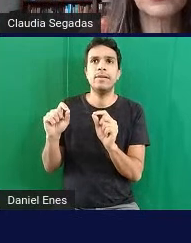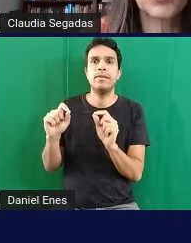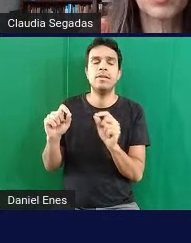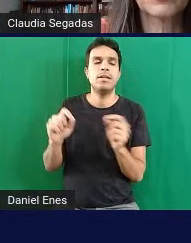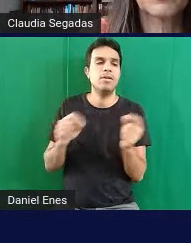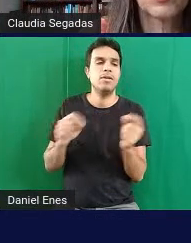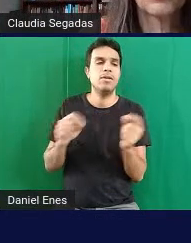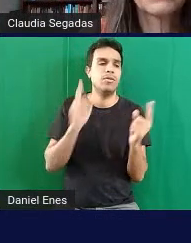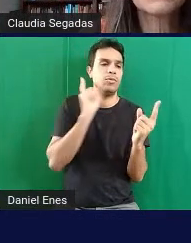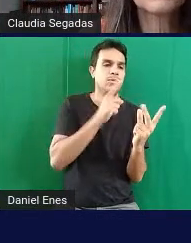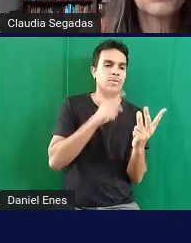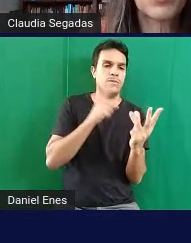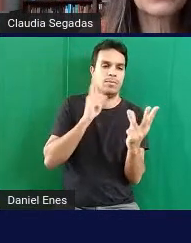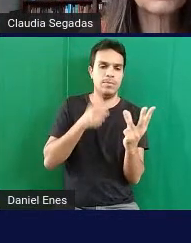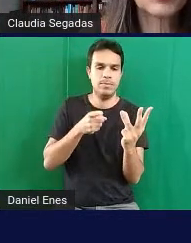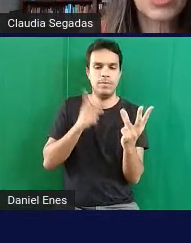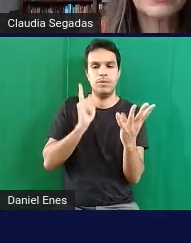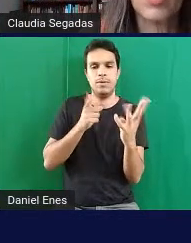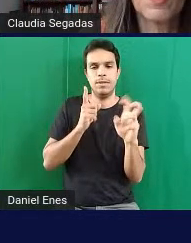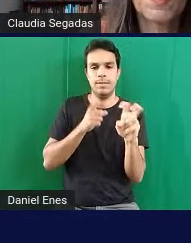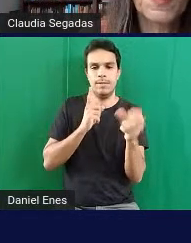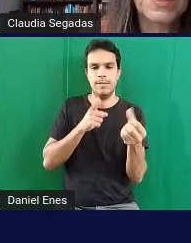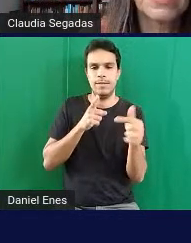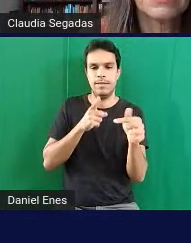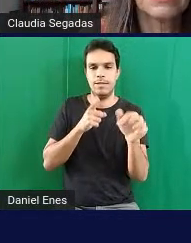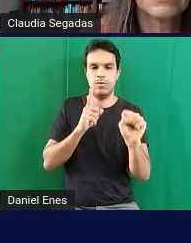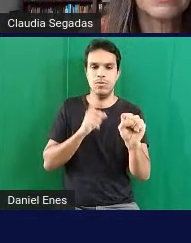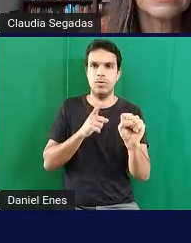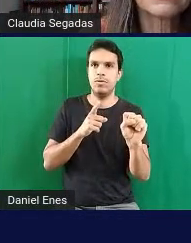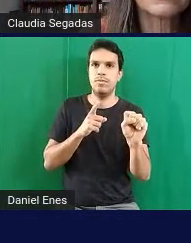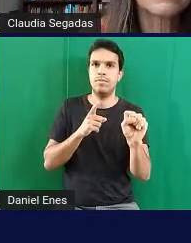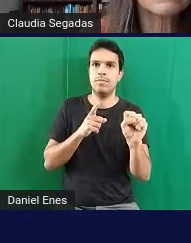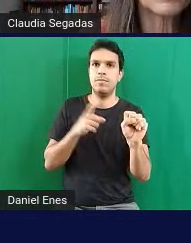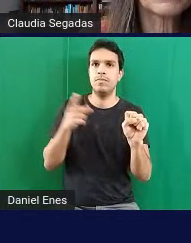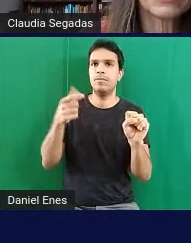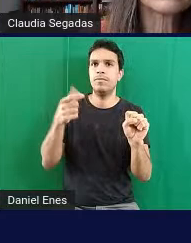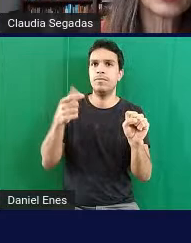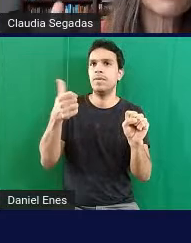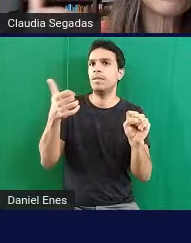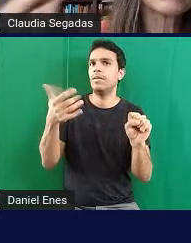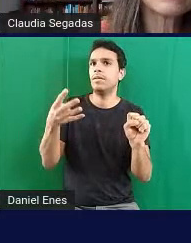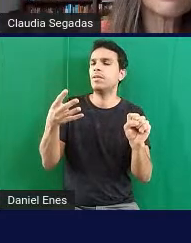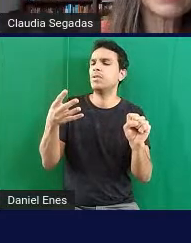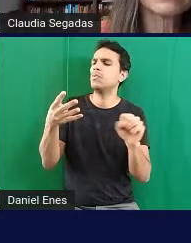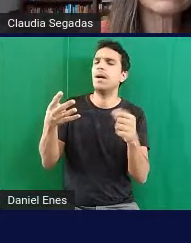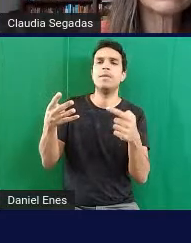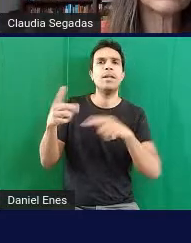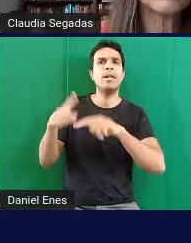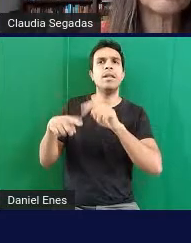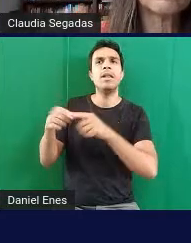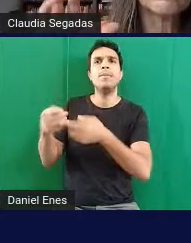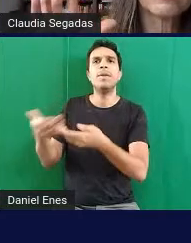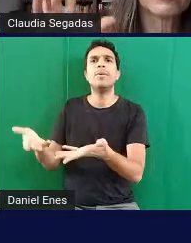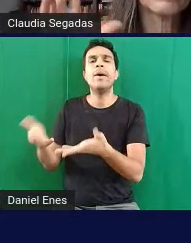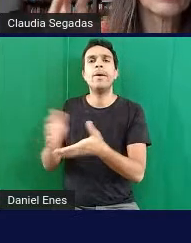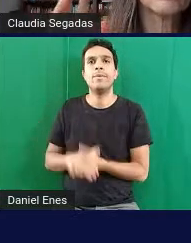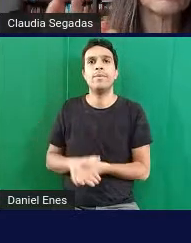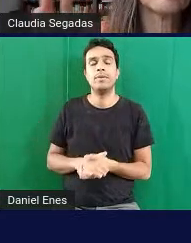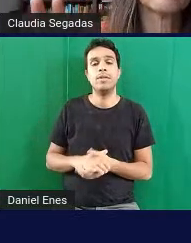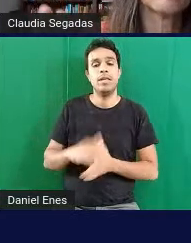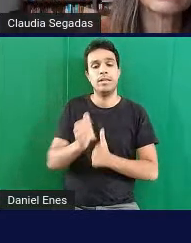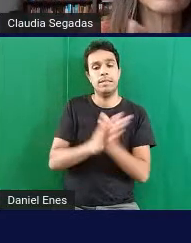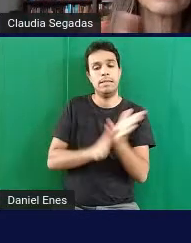três quatro cinco seis sete oito o décimo quarto já não essa atividade ela pode ser aplicada tanto com